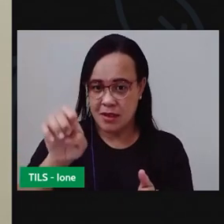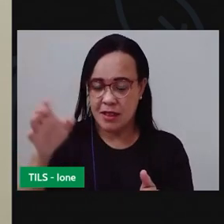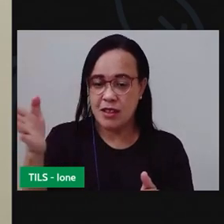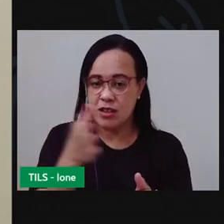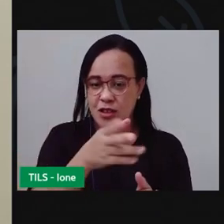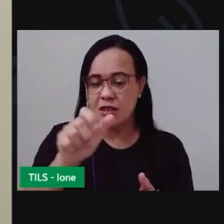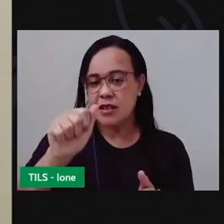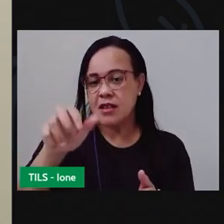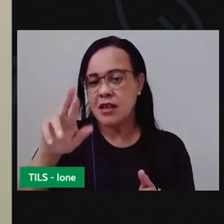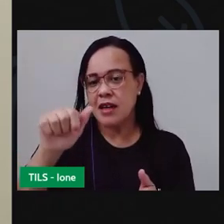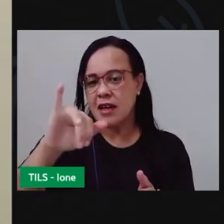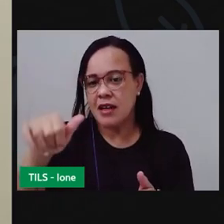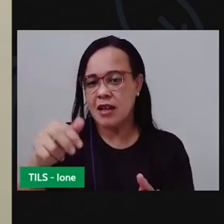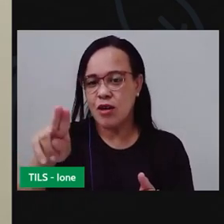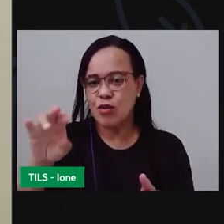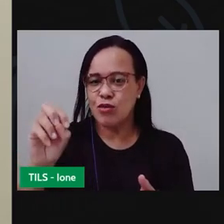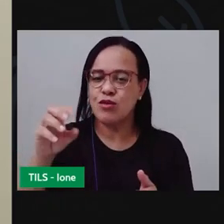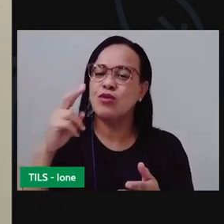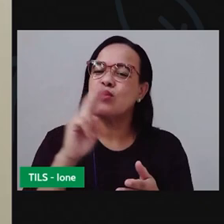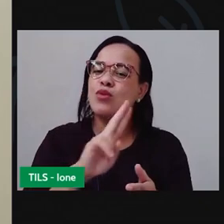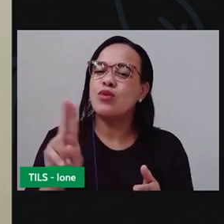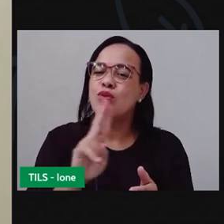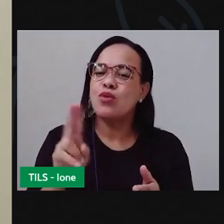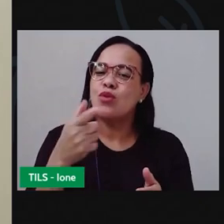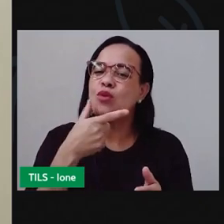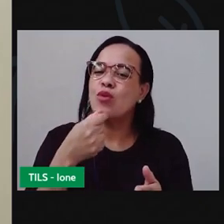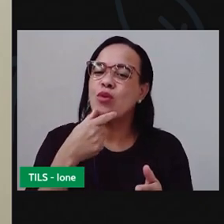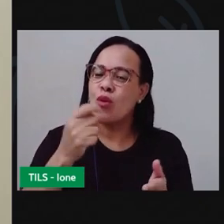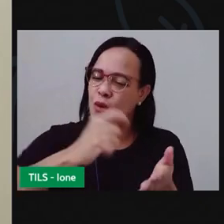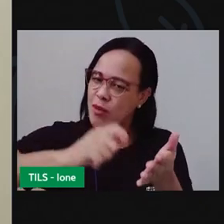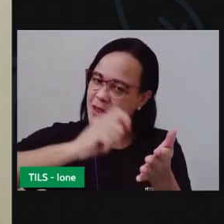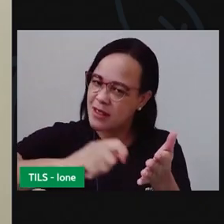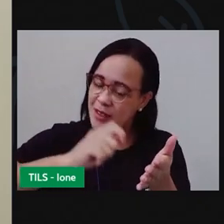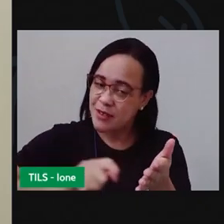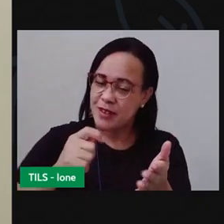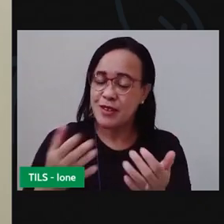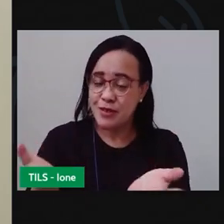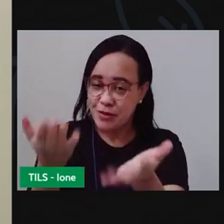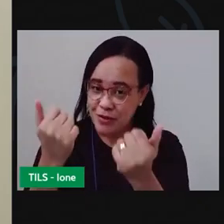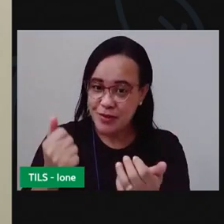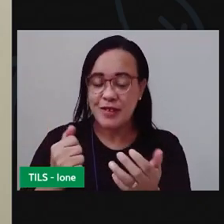Vamos lá ver esse primeiro cordeiro.